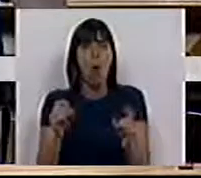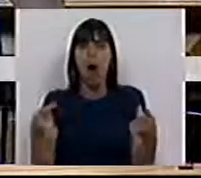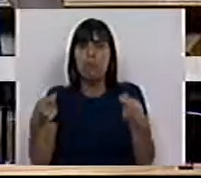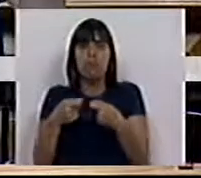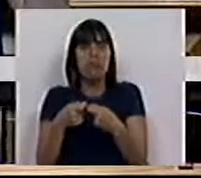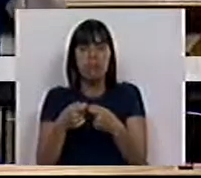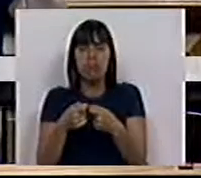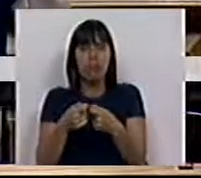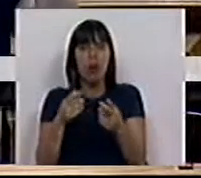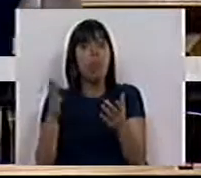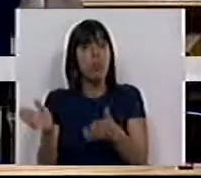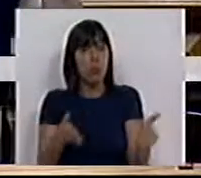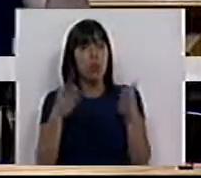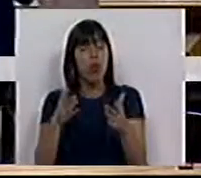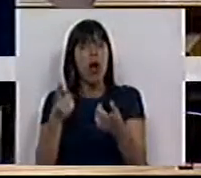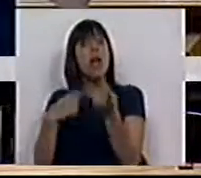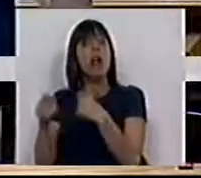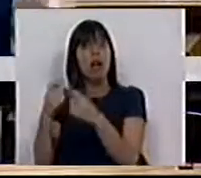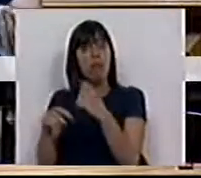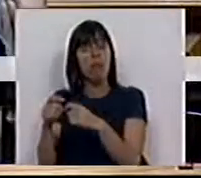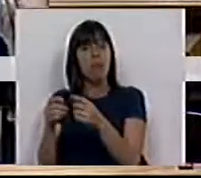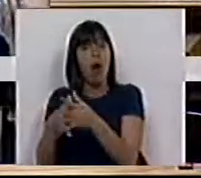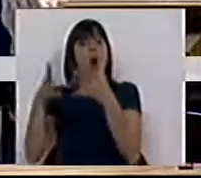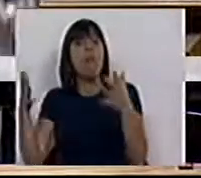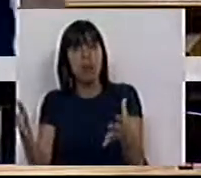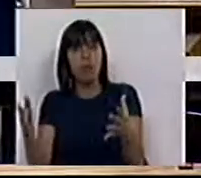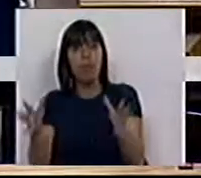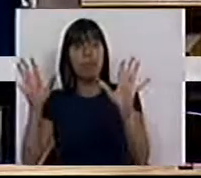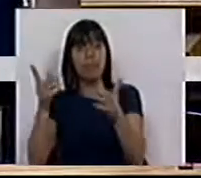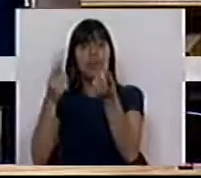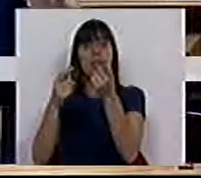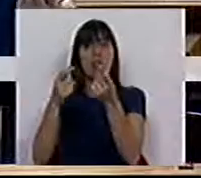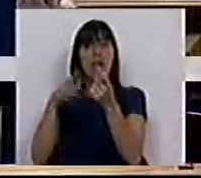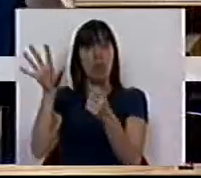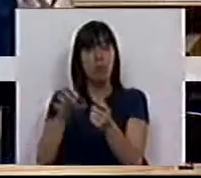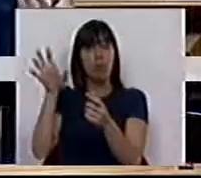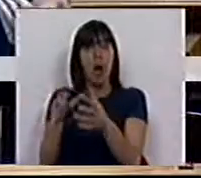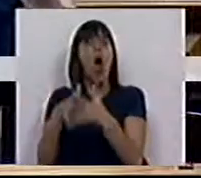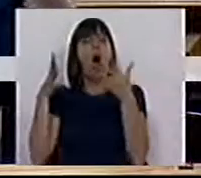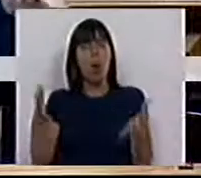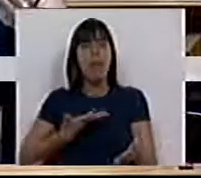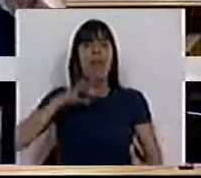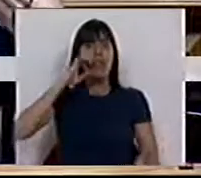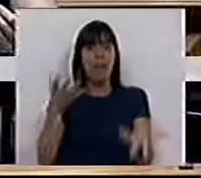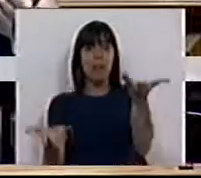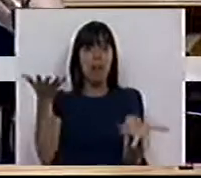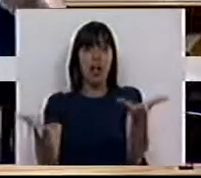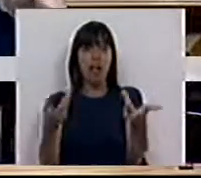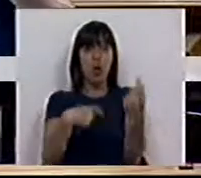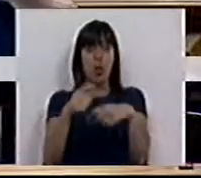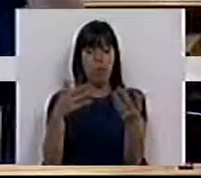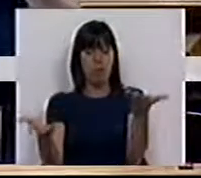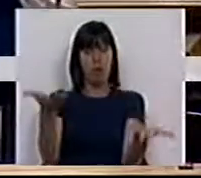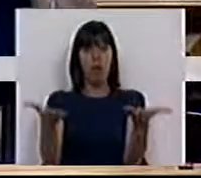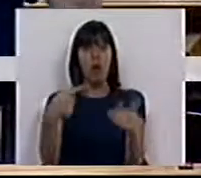correspondência mais produção, as importações aumentam. E como as importações aumentam, o déficit da balança comercial, que